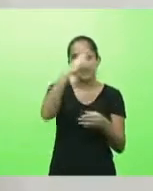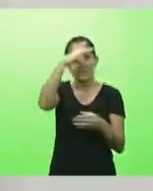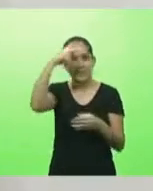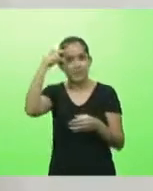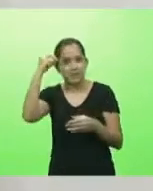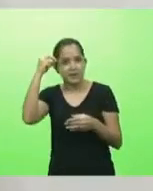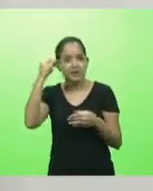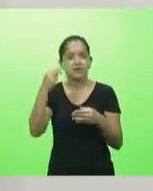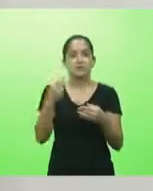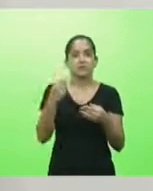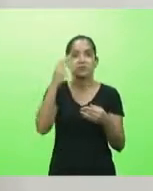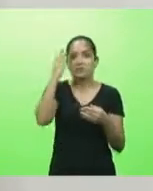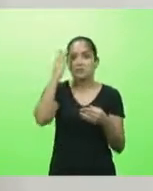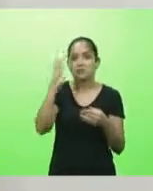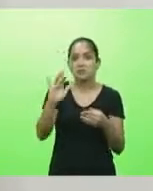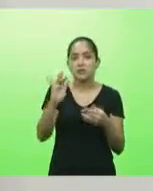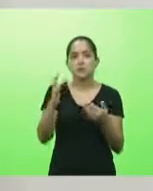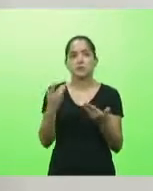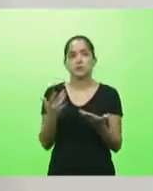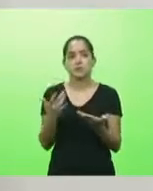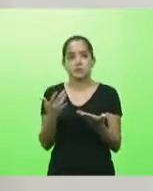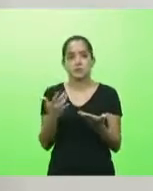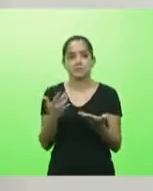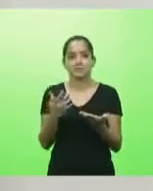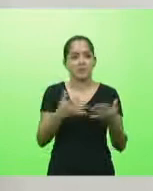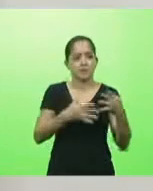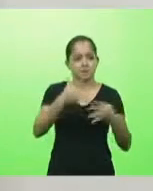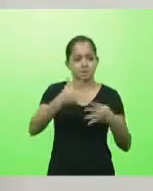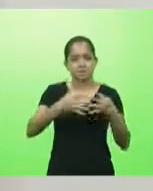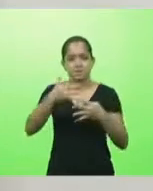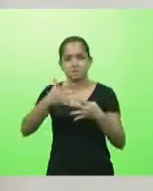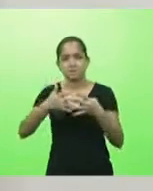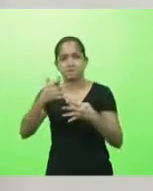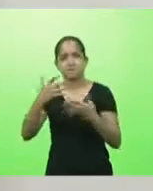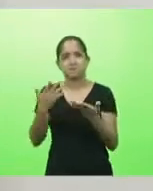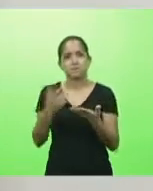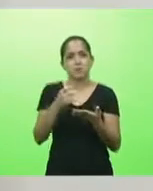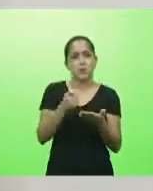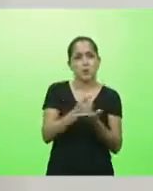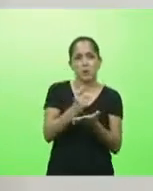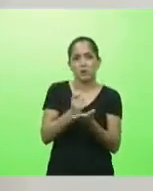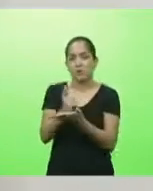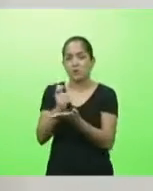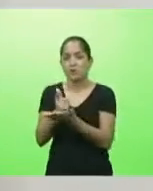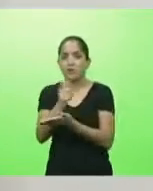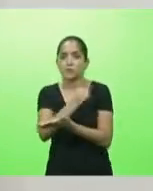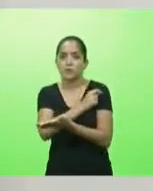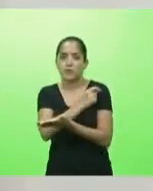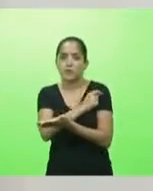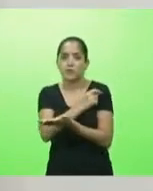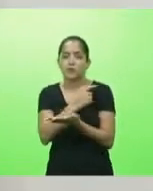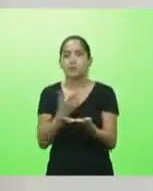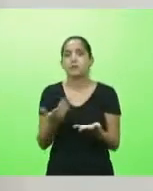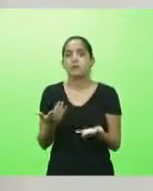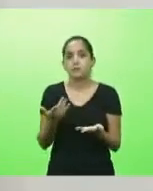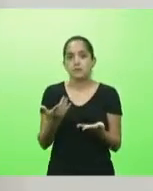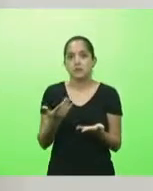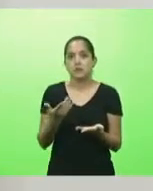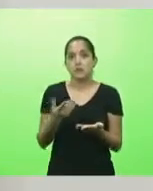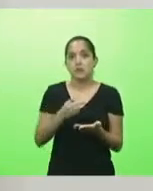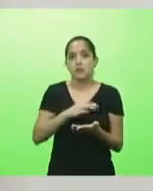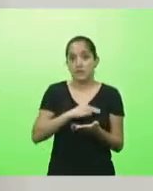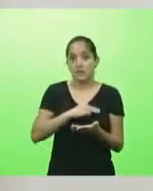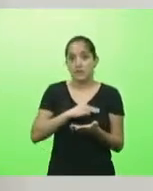e desavisados, mas também é causar turbulência, falando de compra de vacina. O Ministério da Saúde,